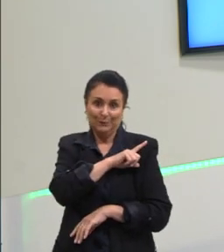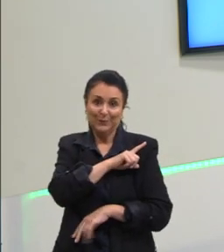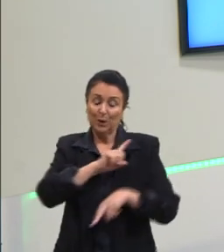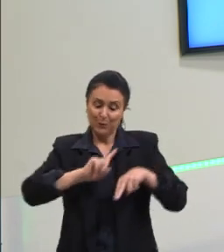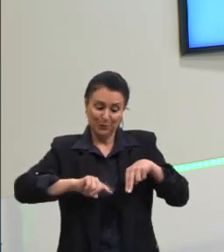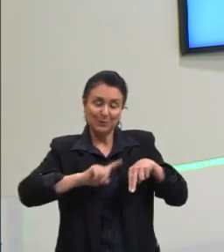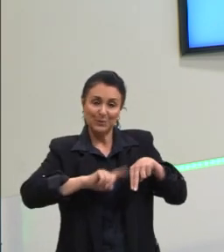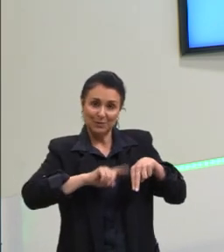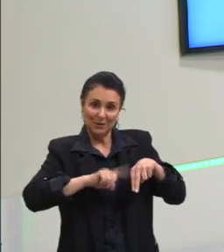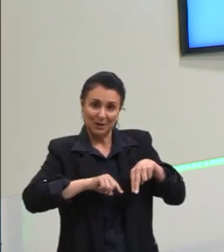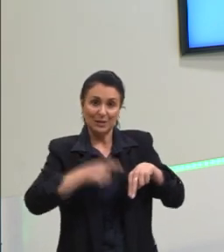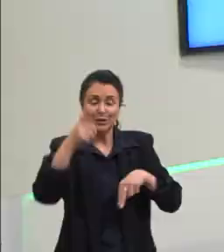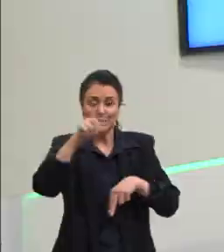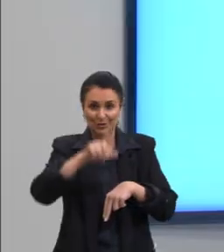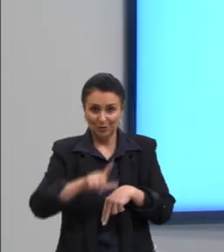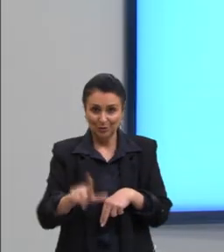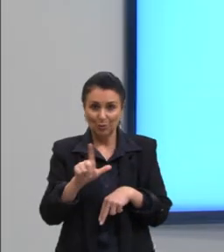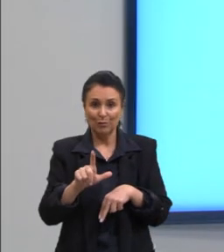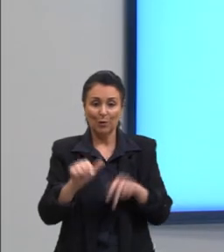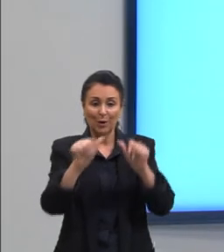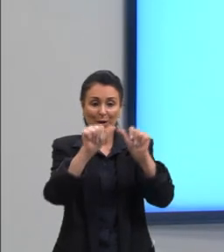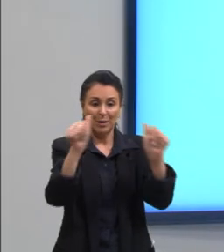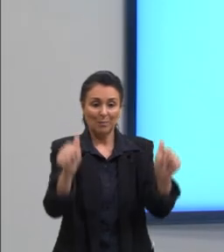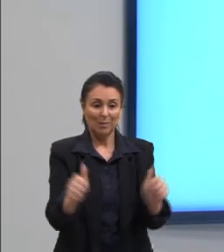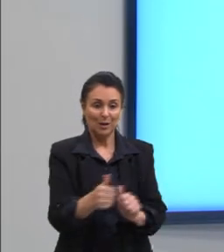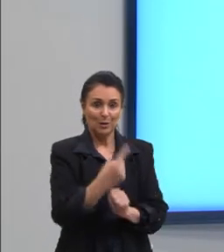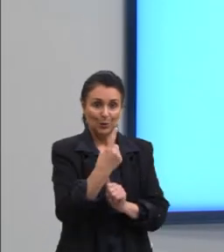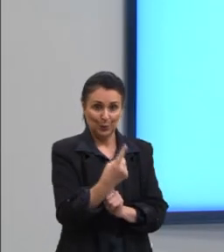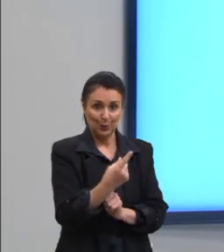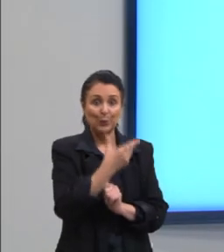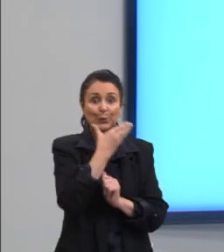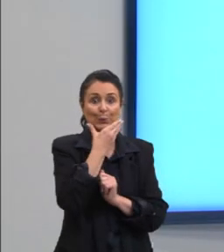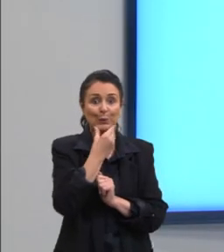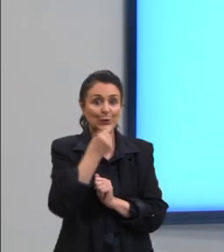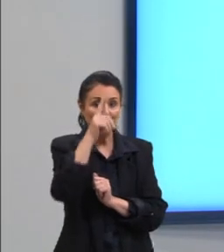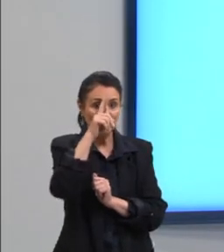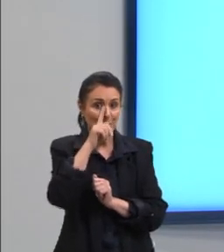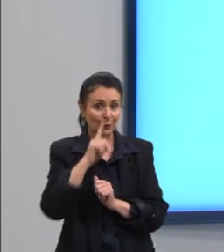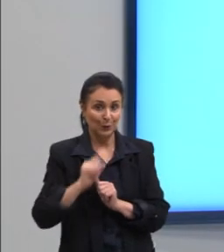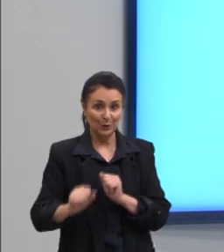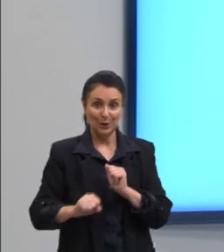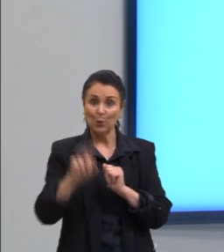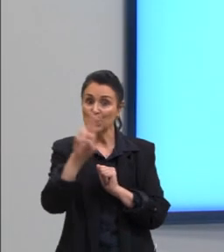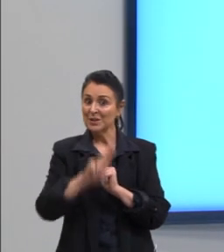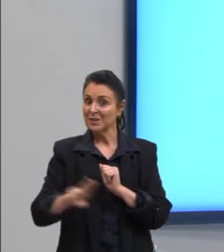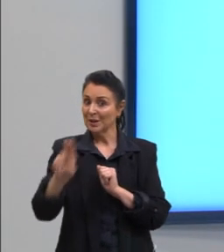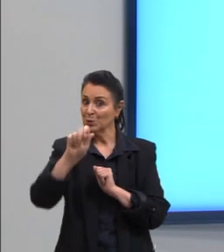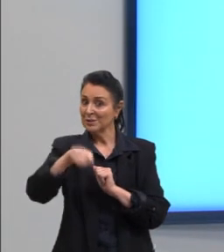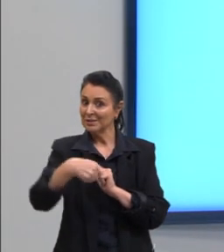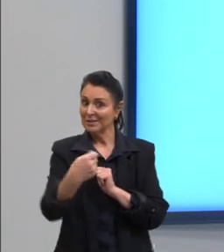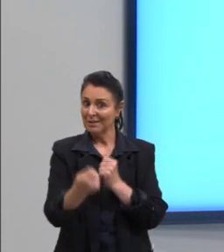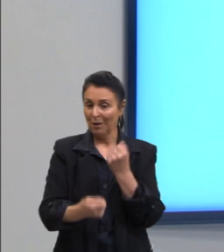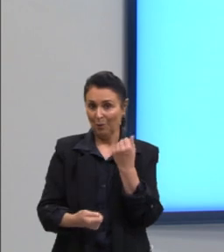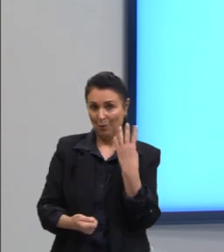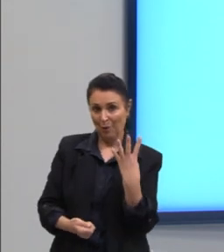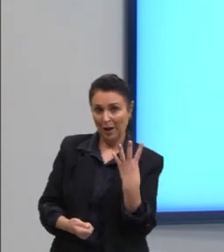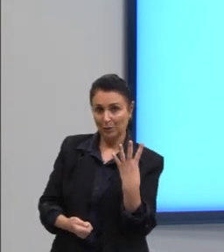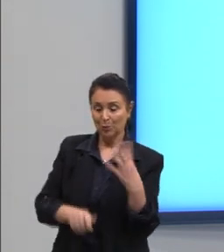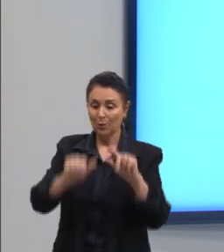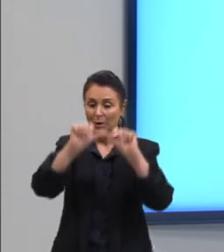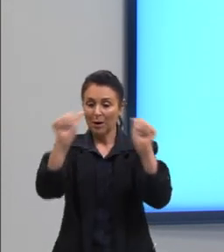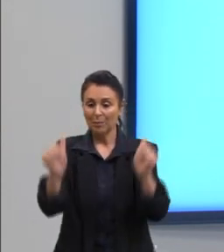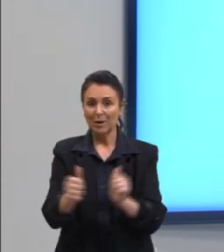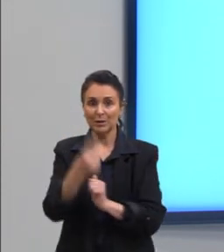Então, reafirmando então, figura 1 é um menino loiro, certo? Sinalizando o número 4 e na figura 2 uma menina